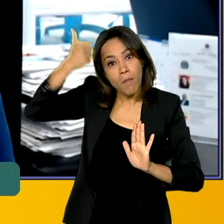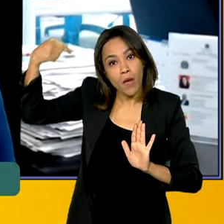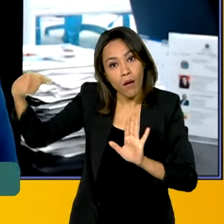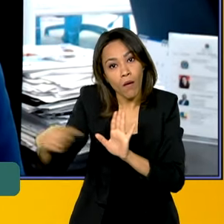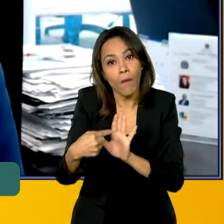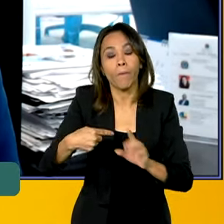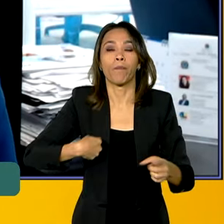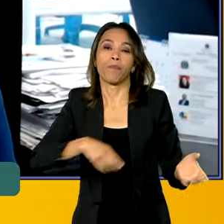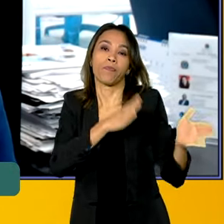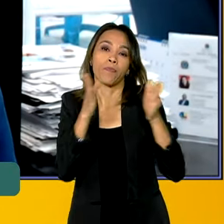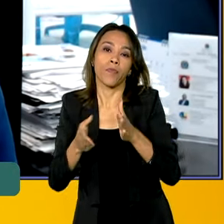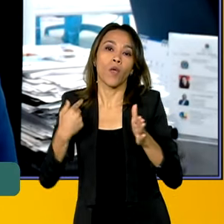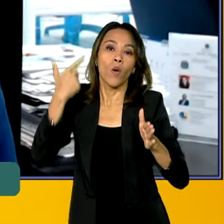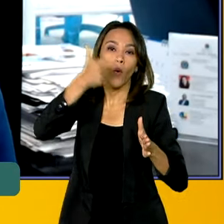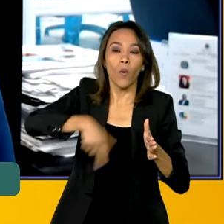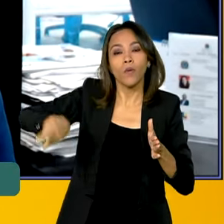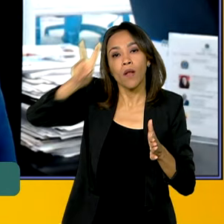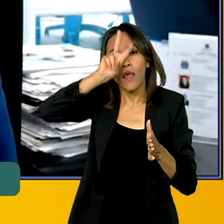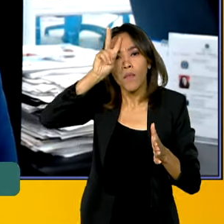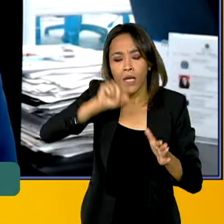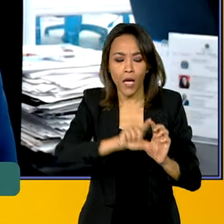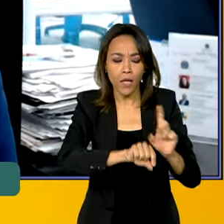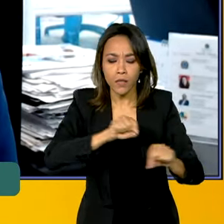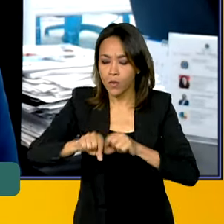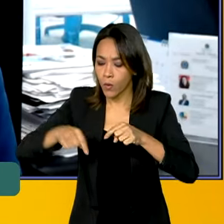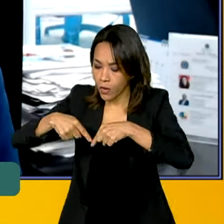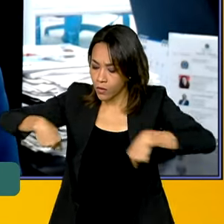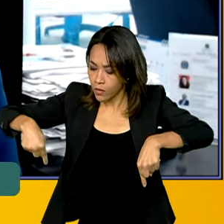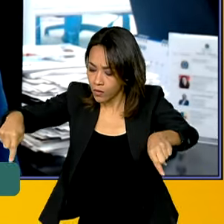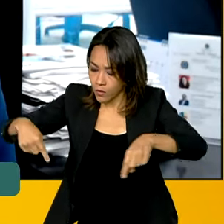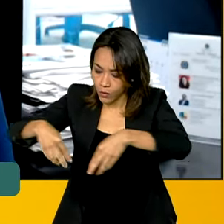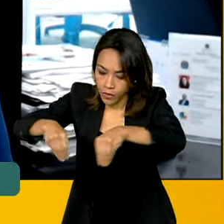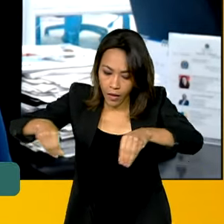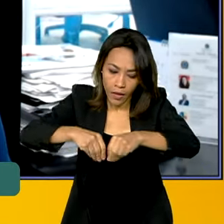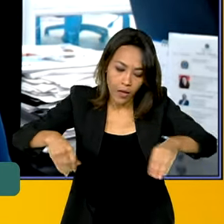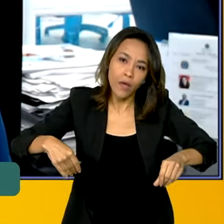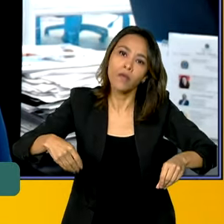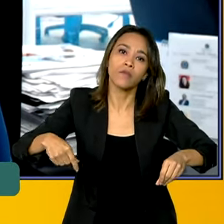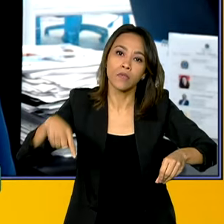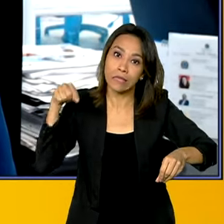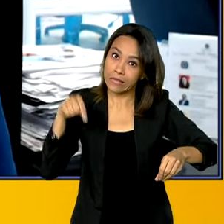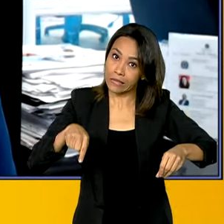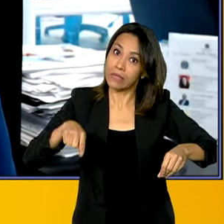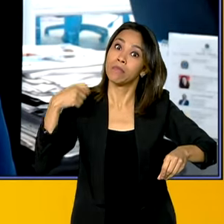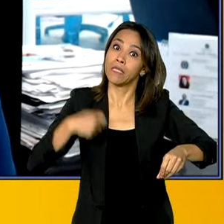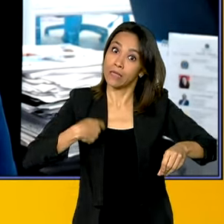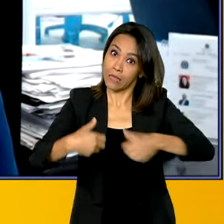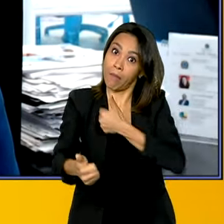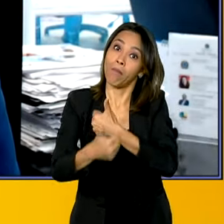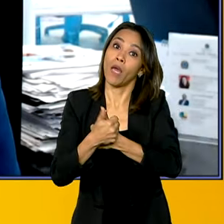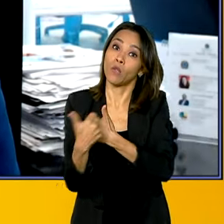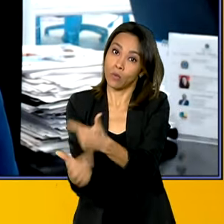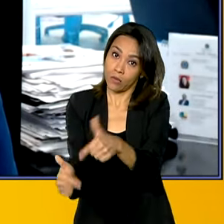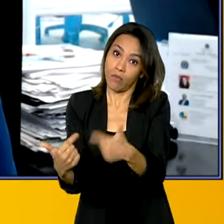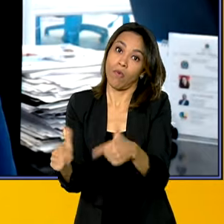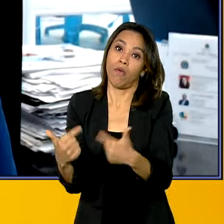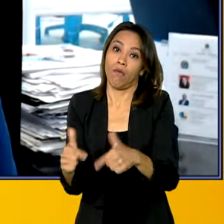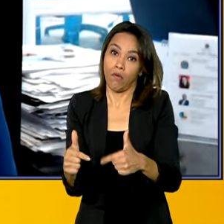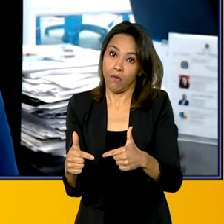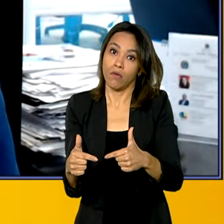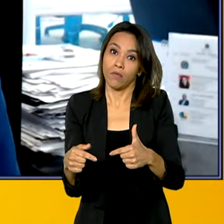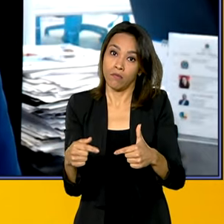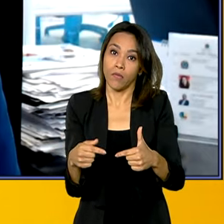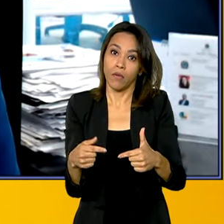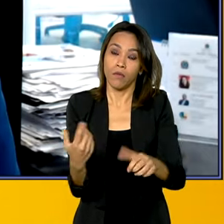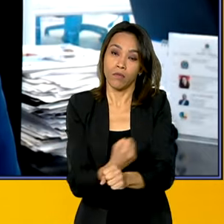Lembrando também que as escolhas dos terrenos agora levaram em conta que eles têm que estar perto dos empregos, têm que estar perto